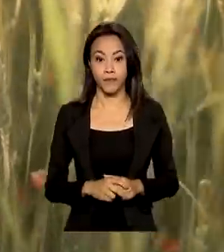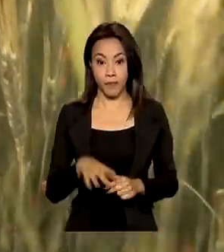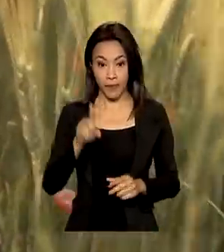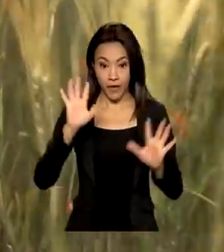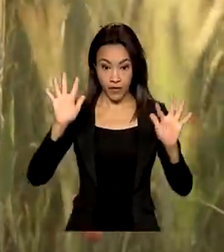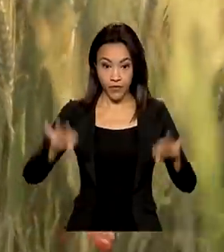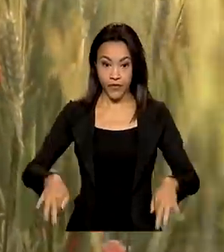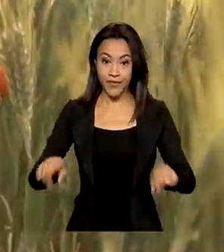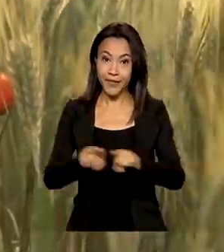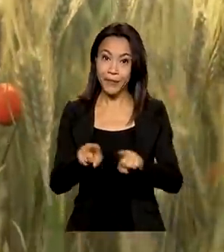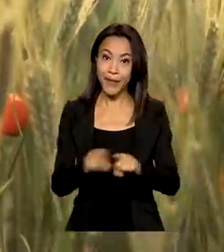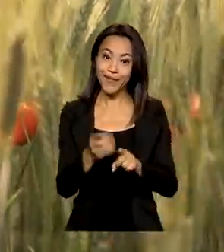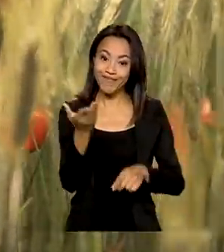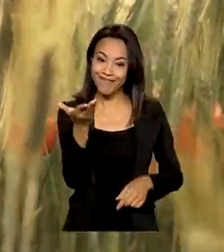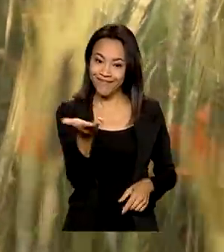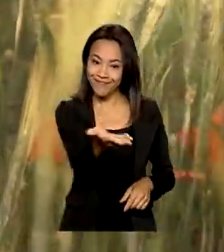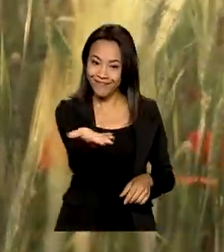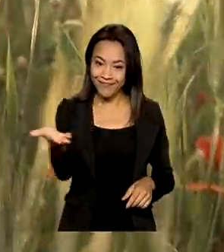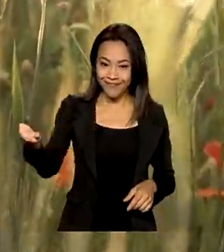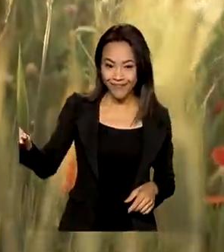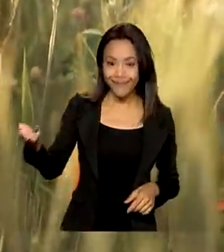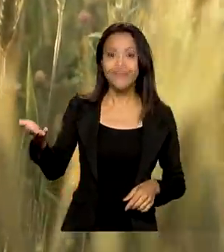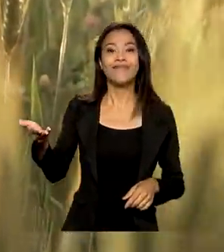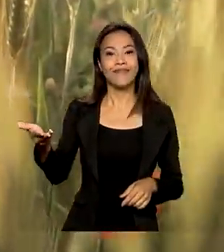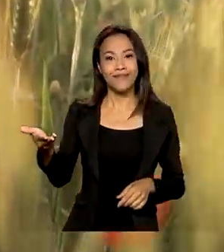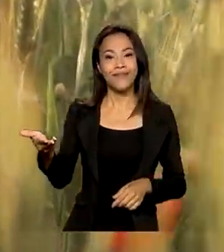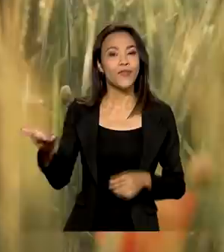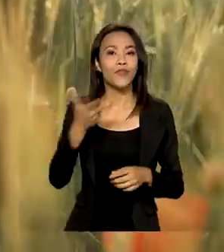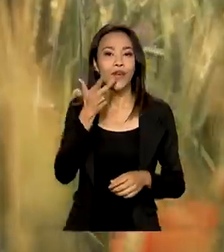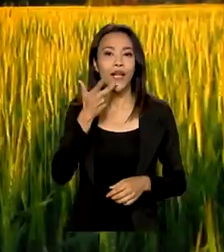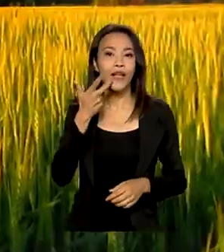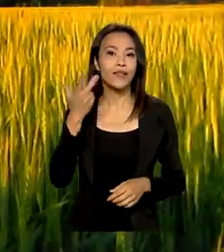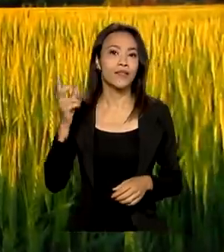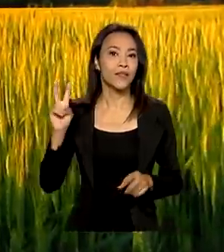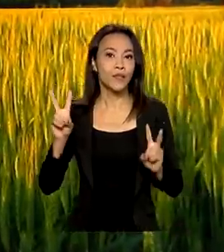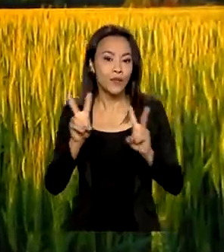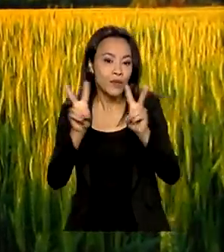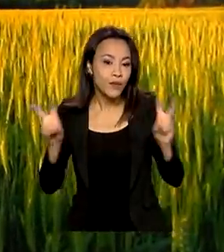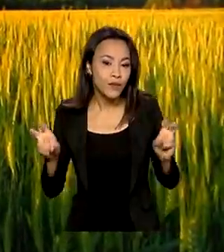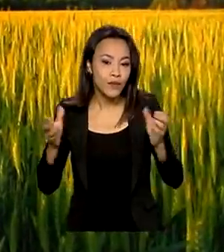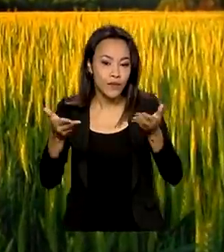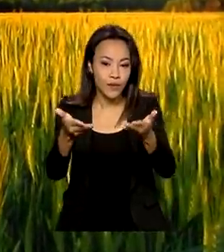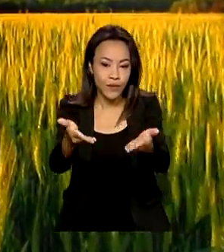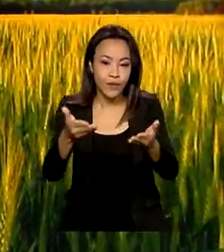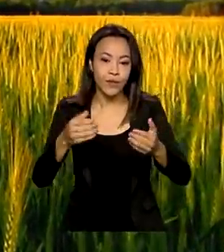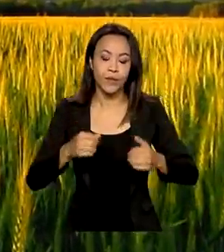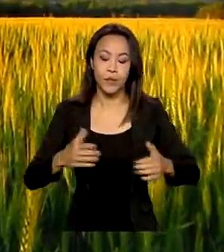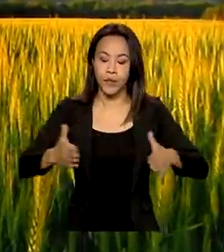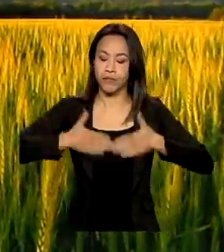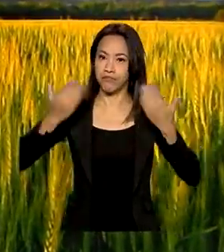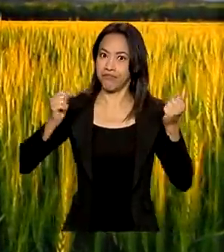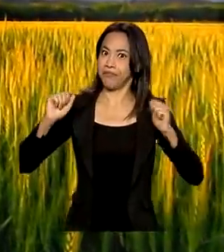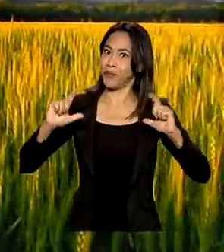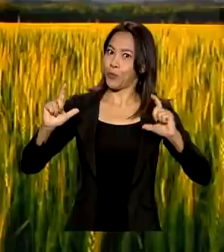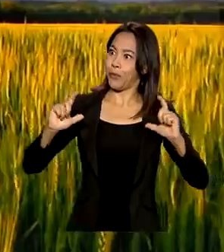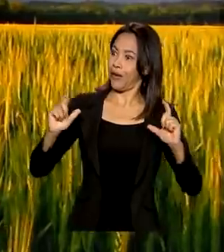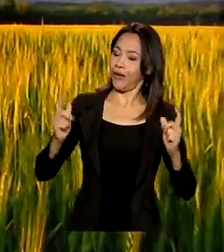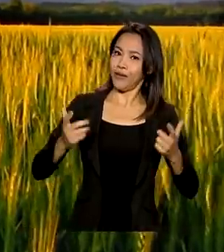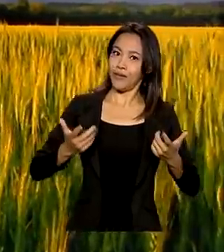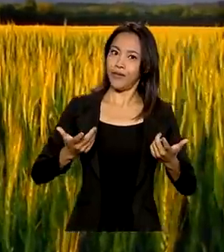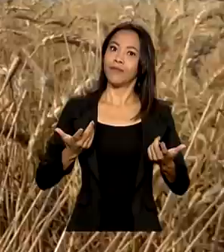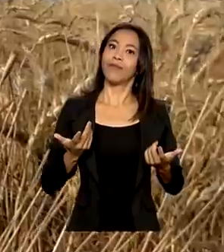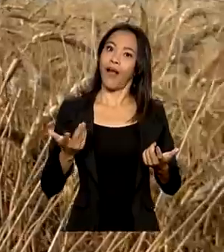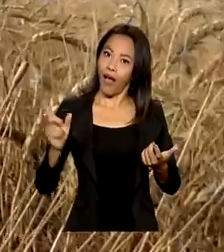finalmente, não poderemos deixar terminar sem deixar de mencionar uma surpresa muito